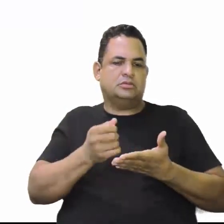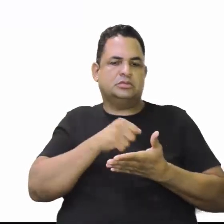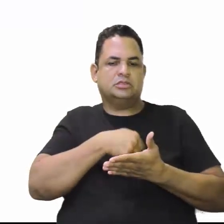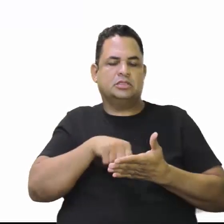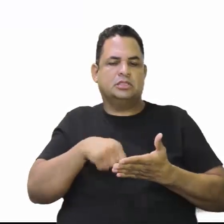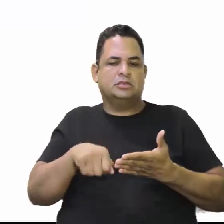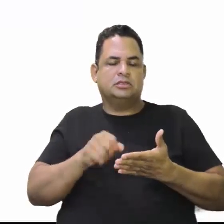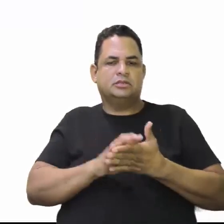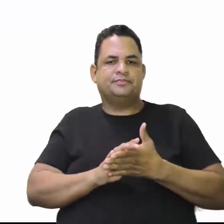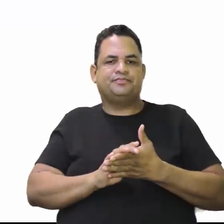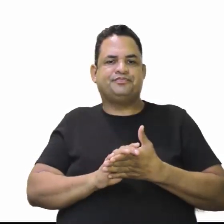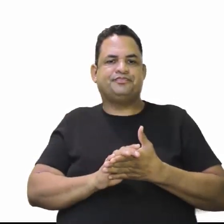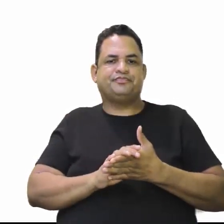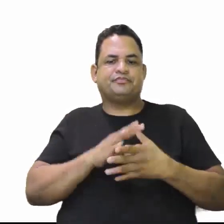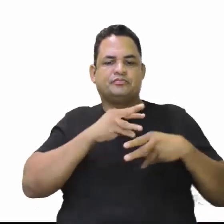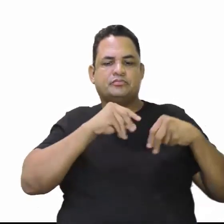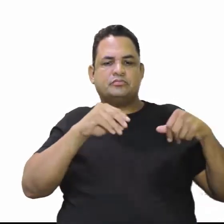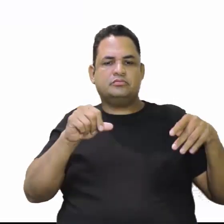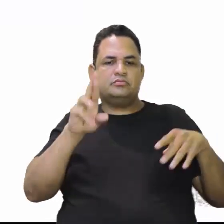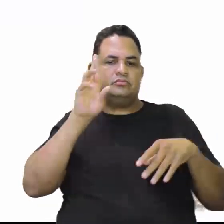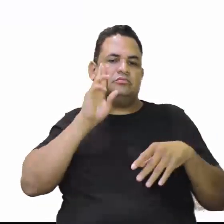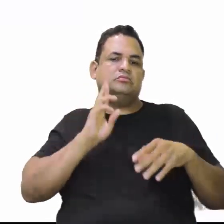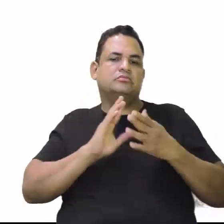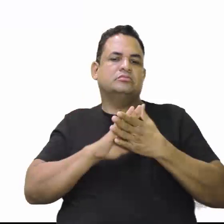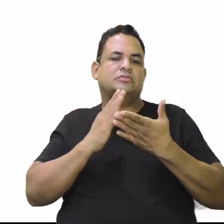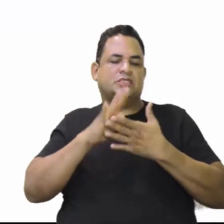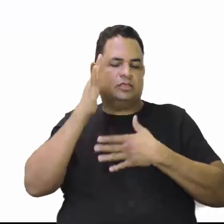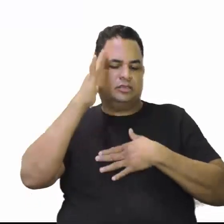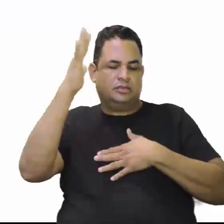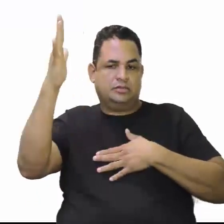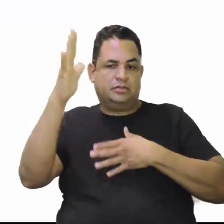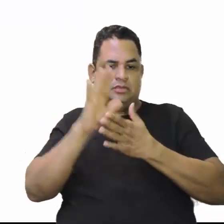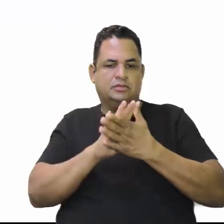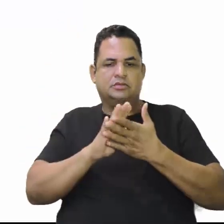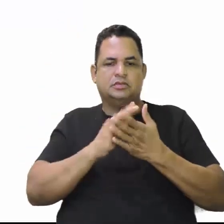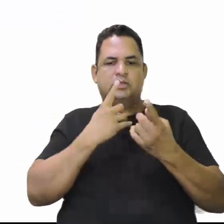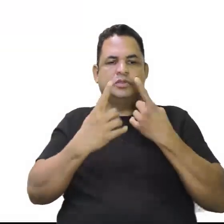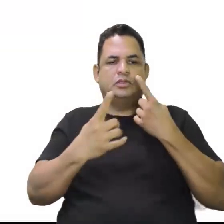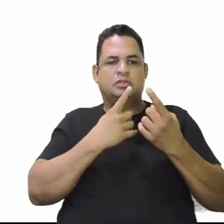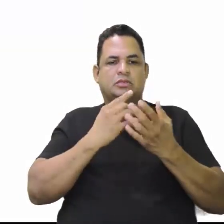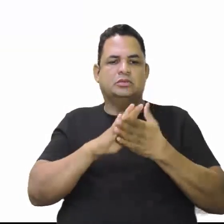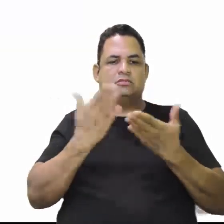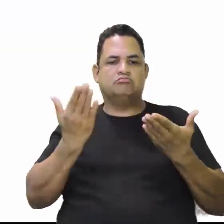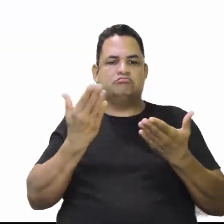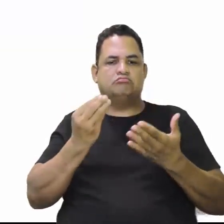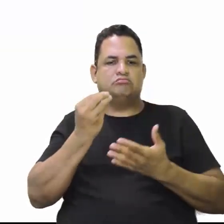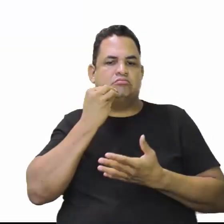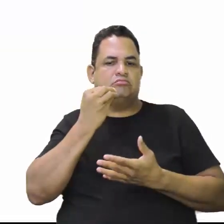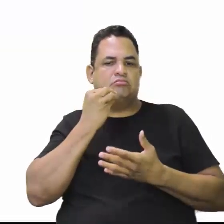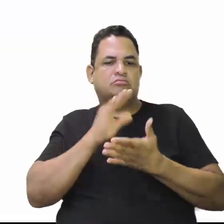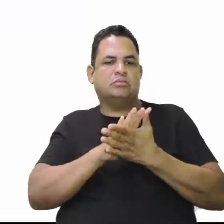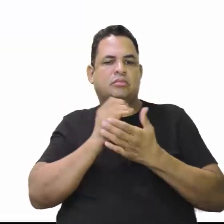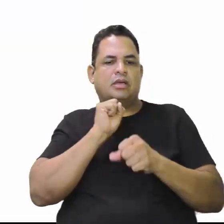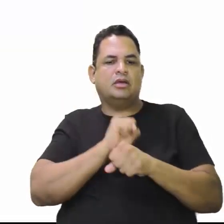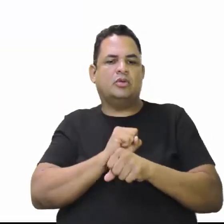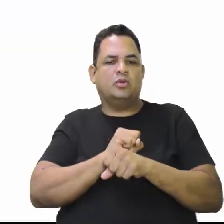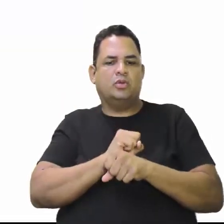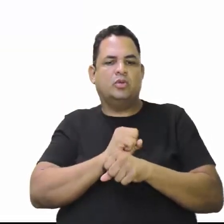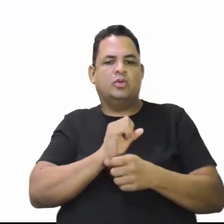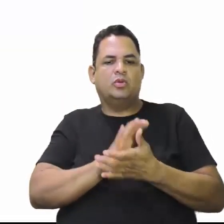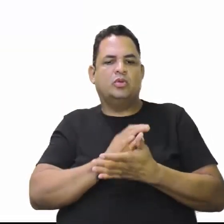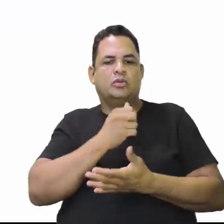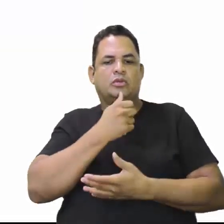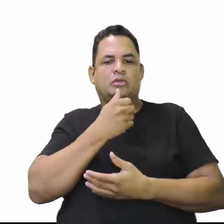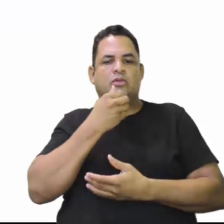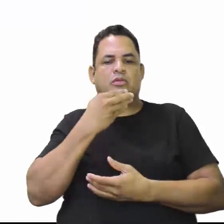ele já imaginava essa rodovia. A tentativa de construção foi paralisada em 1945. A